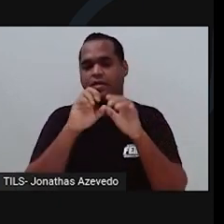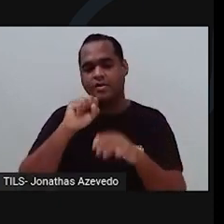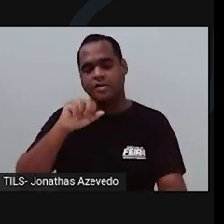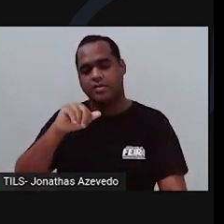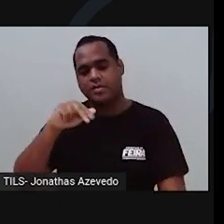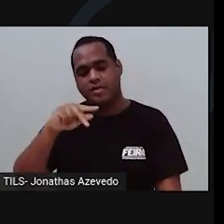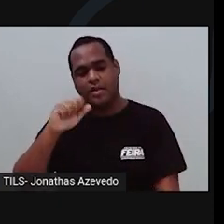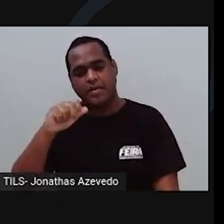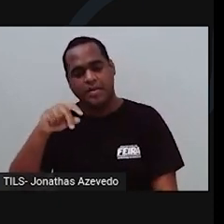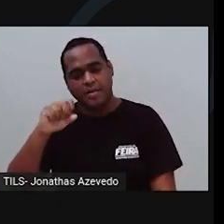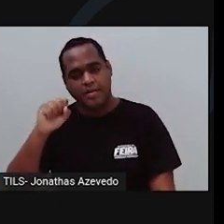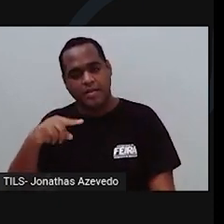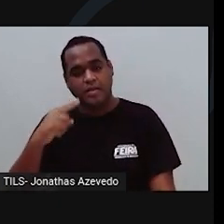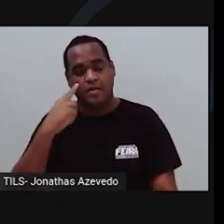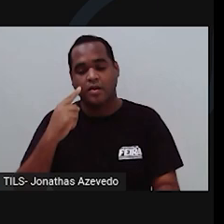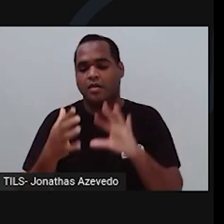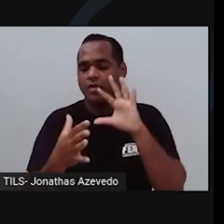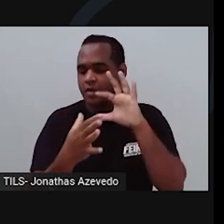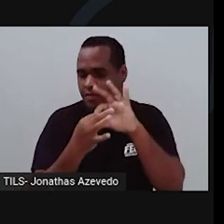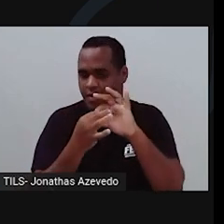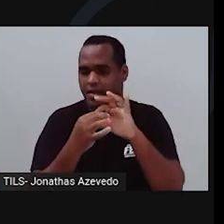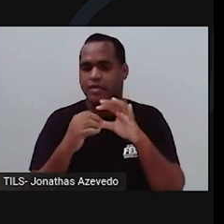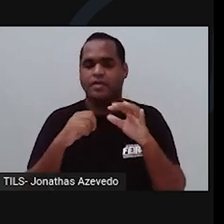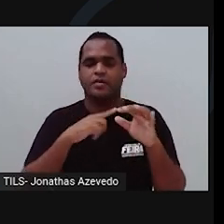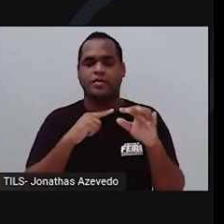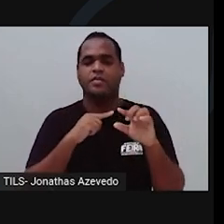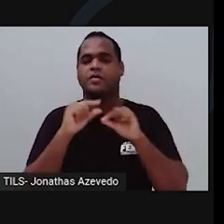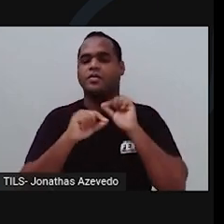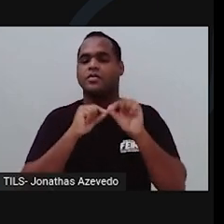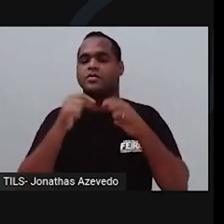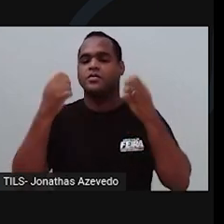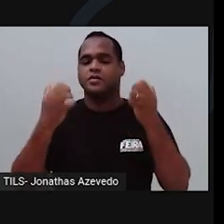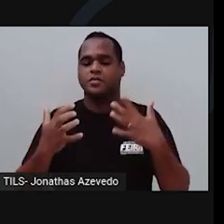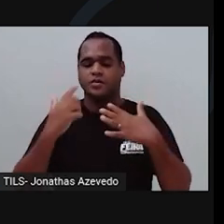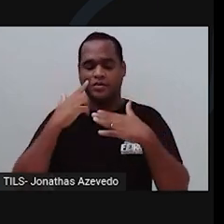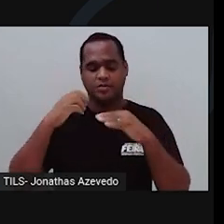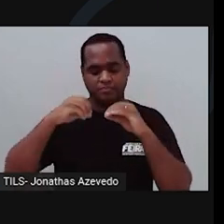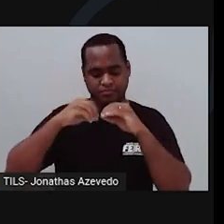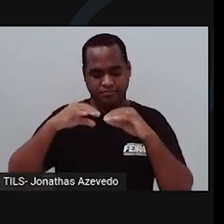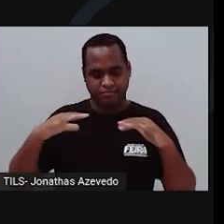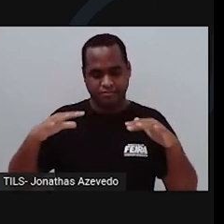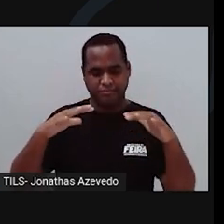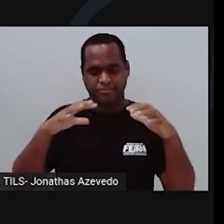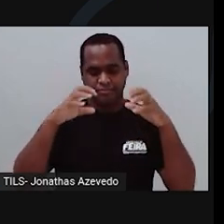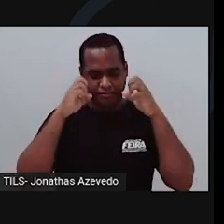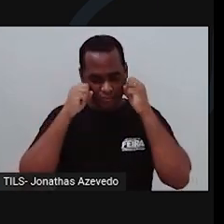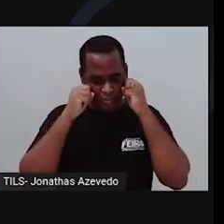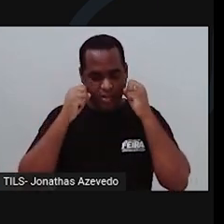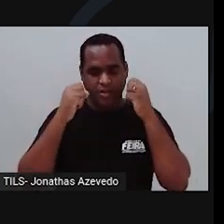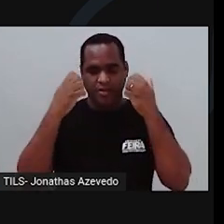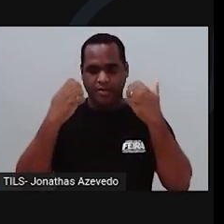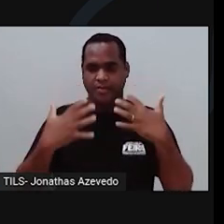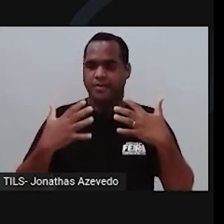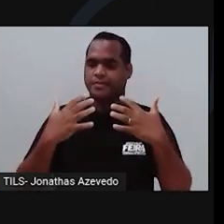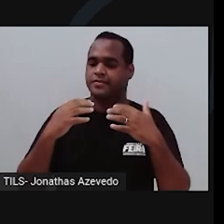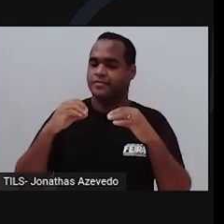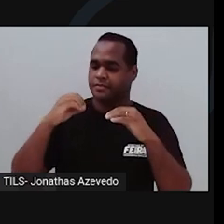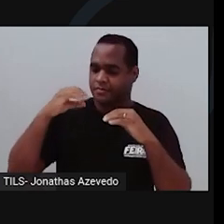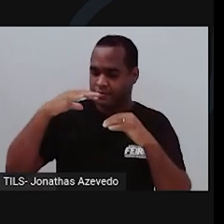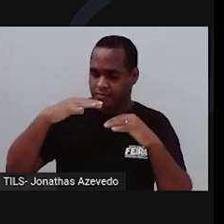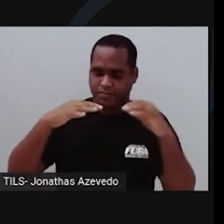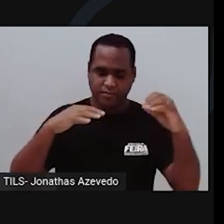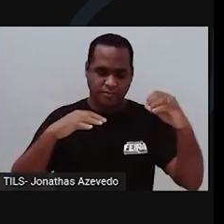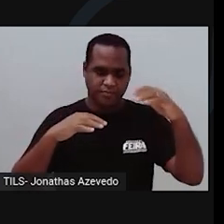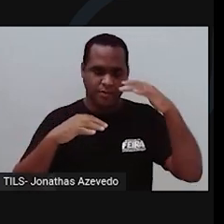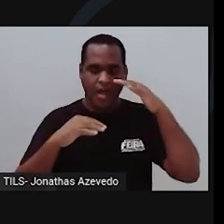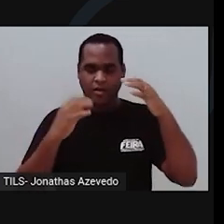O glutamato impede que as células seguintes da camada gerem potencial de ação, ou seja, iniciem o impulso nervoso na ausência de estímulo